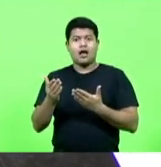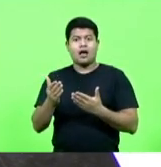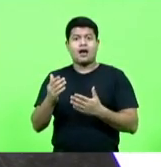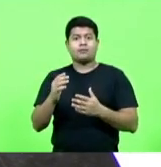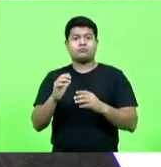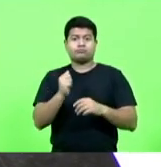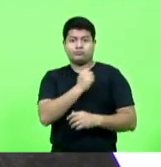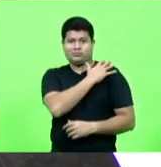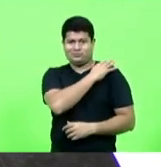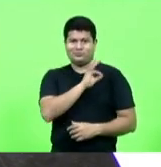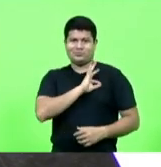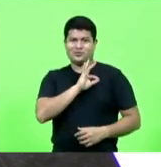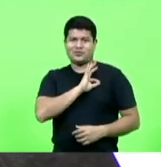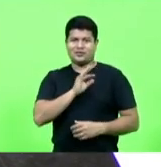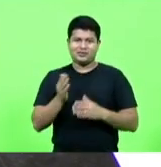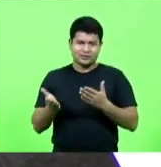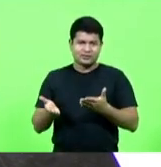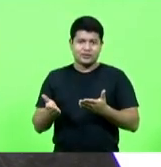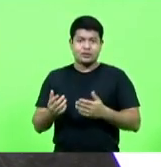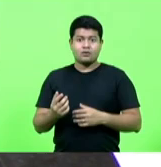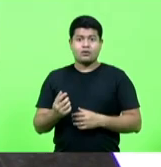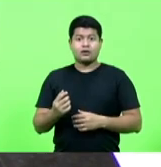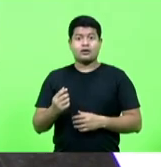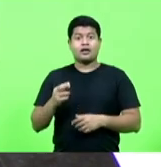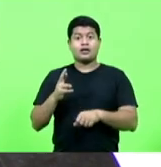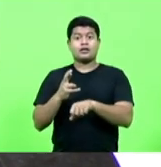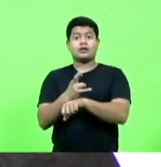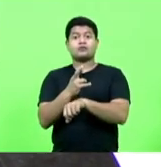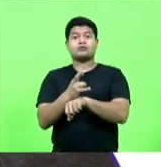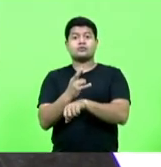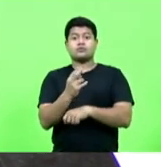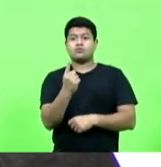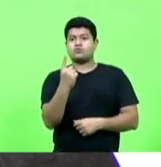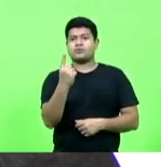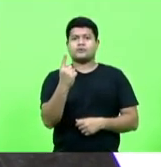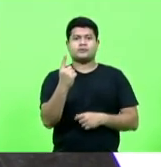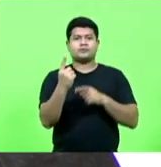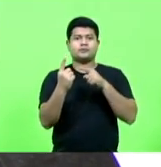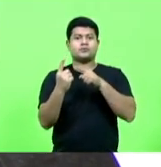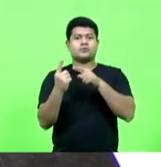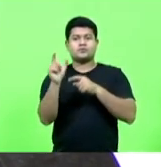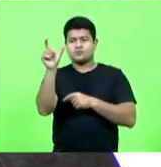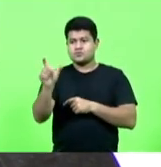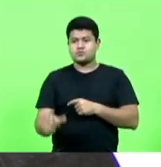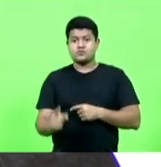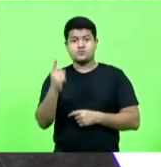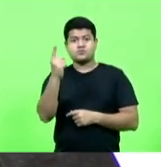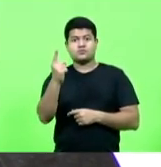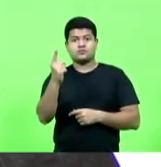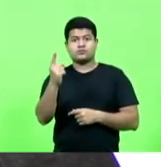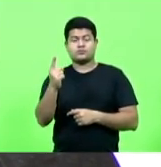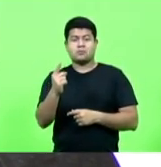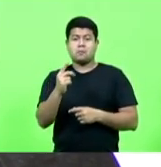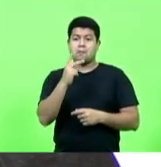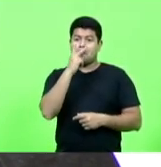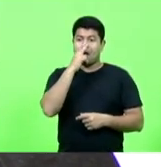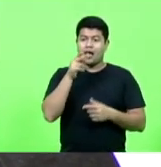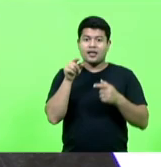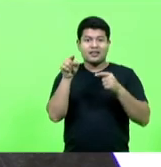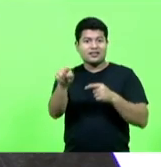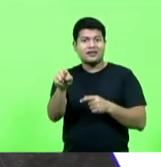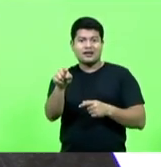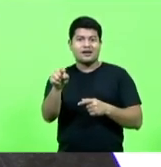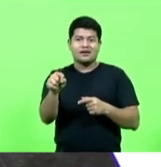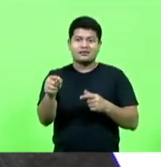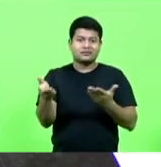Alba, recebeu apenas um único policial, como se eles não tivessem pago os impostos deles na integralidade durante